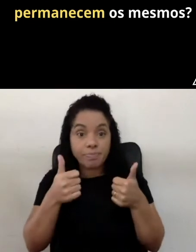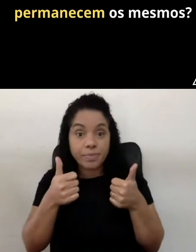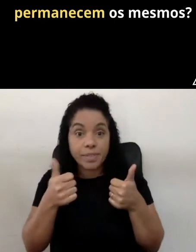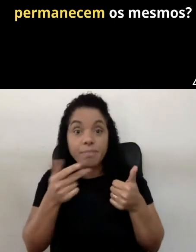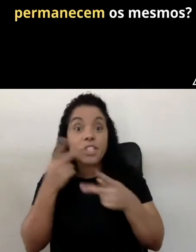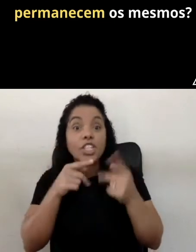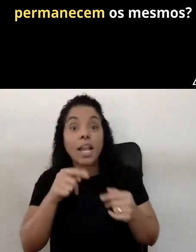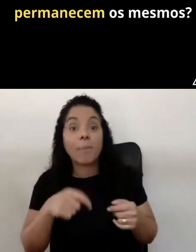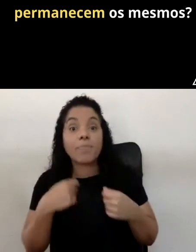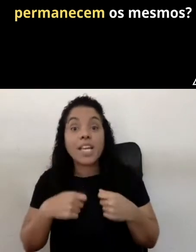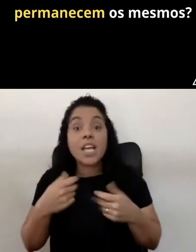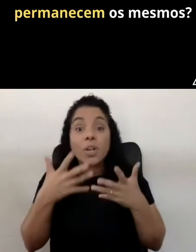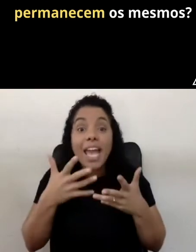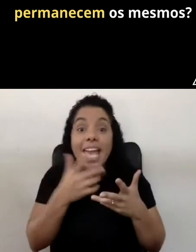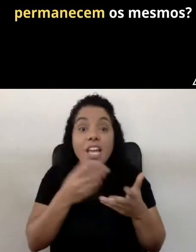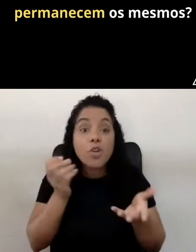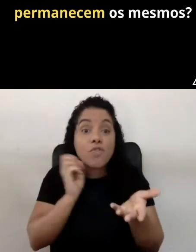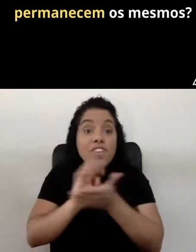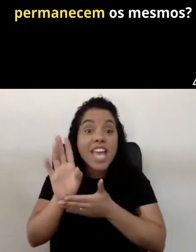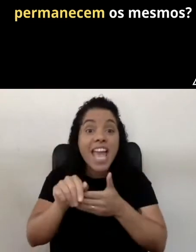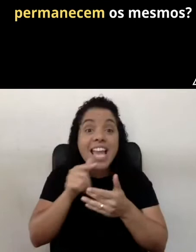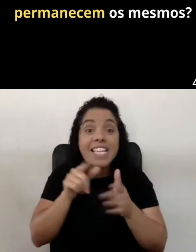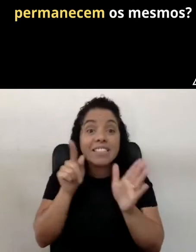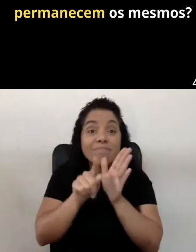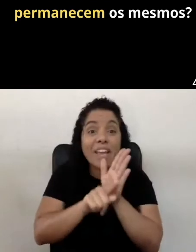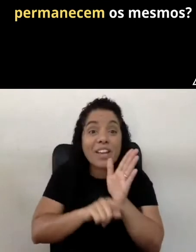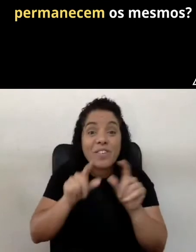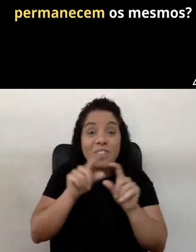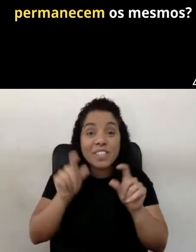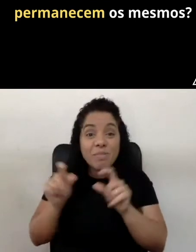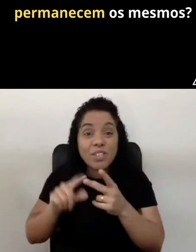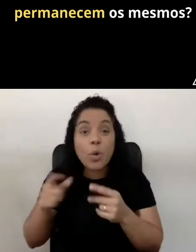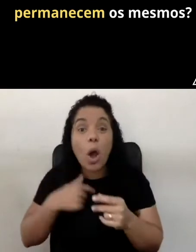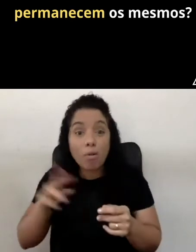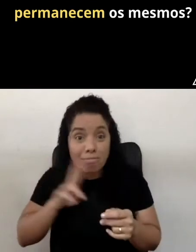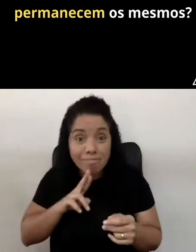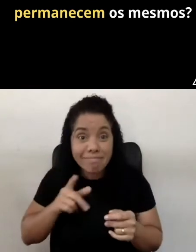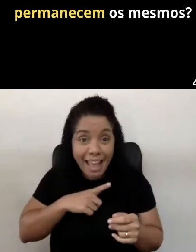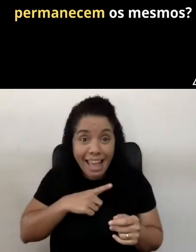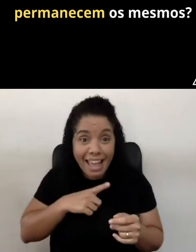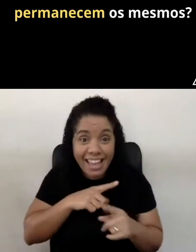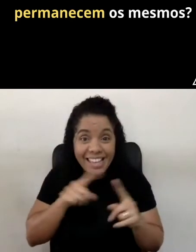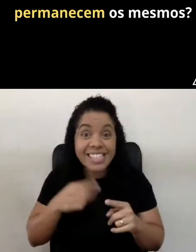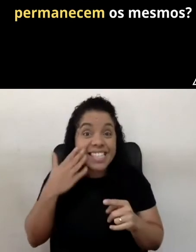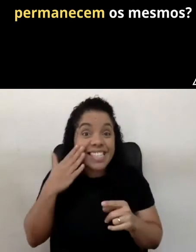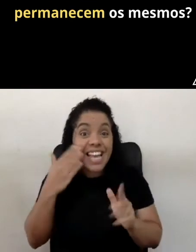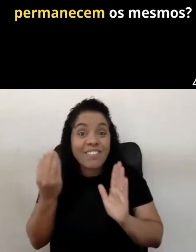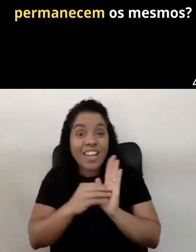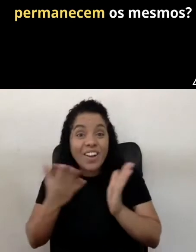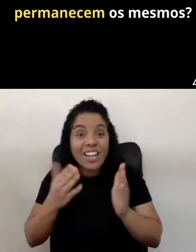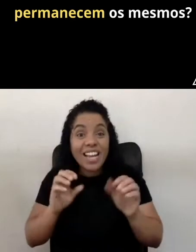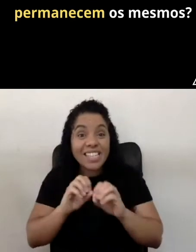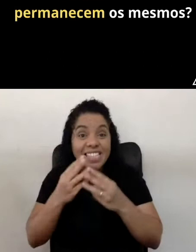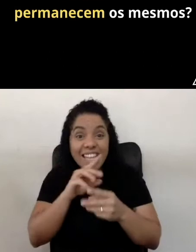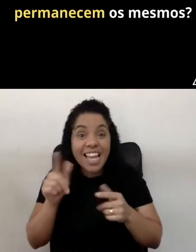Diga lá. É que eu tinha enviado aqui uma sondagem. Sim. É, justamente para colocar nesse slide